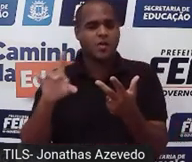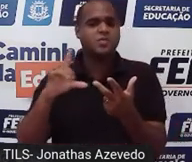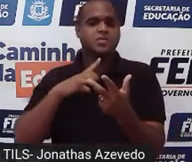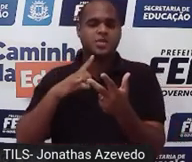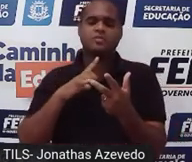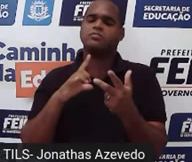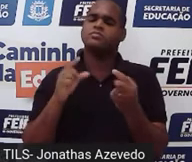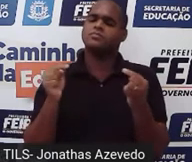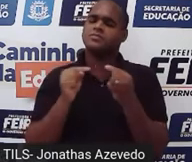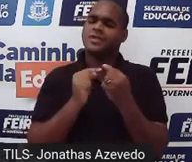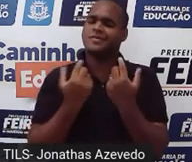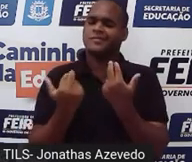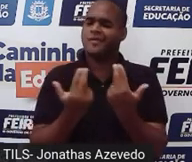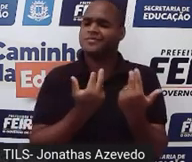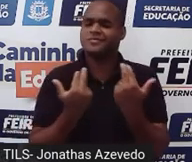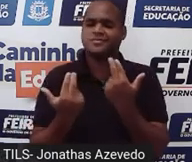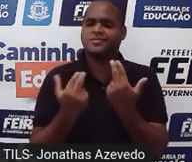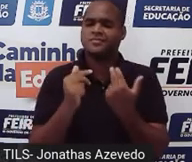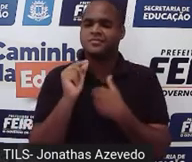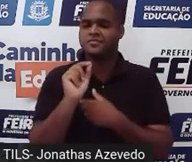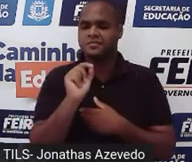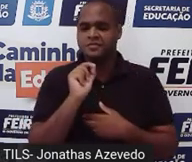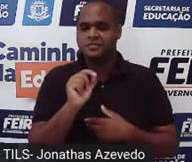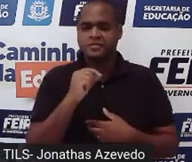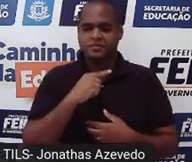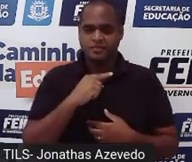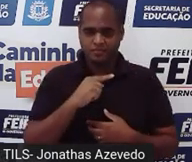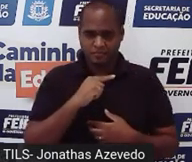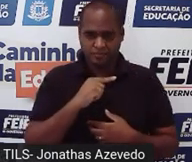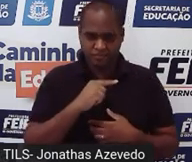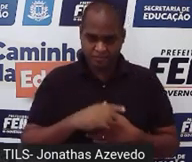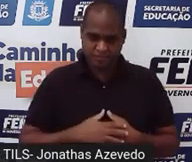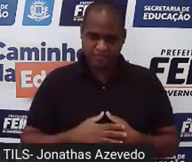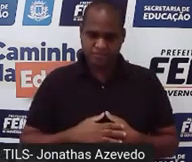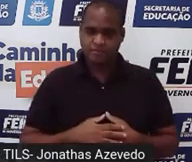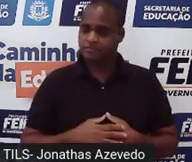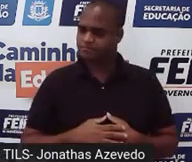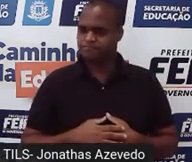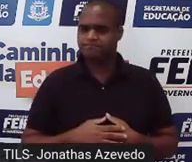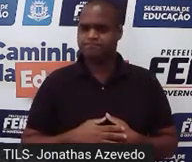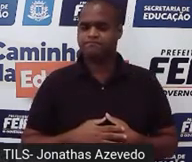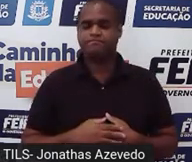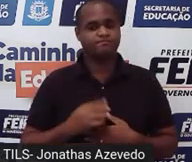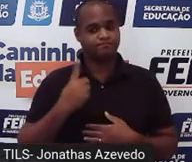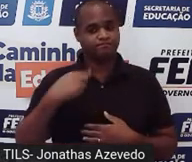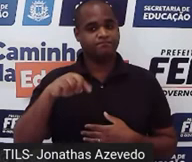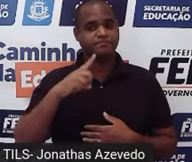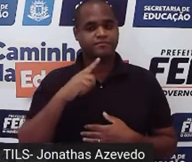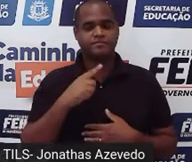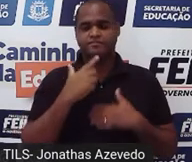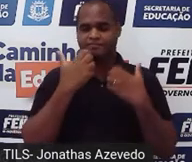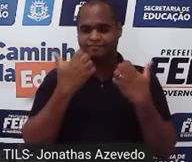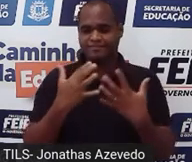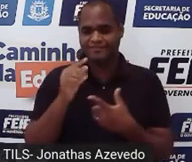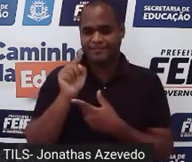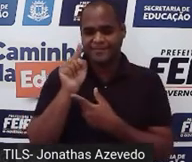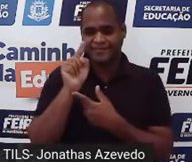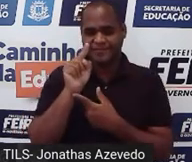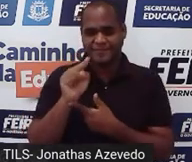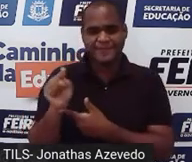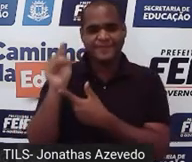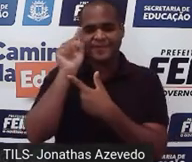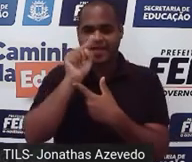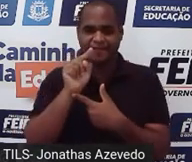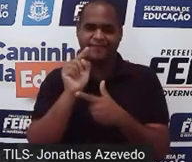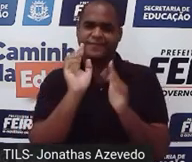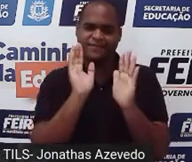em comum? O é que todas elas têm? Inclusive, eu até circulei os números ali na reta